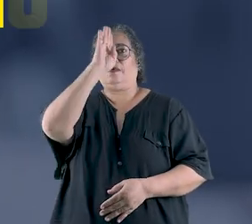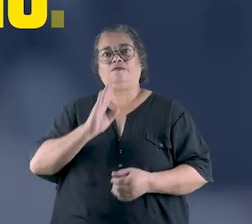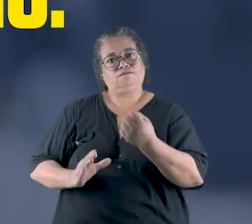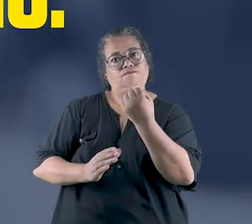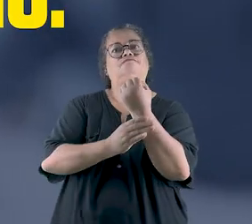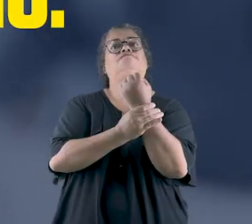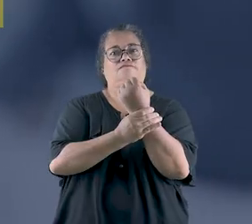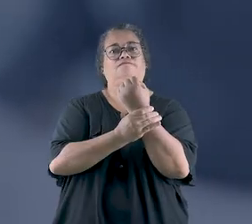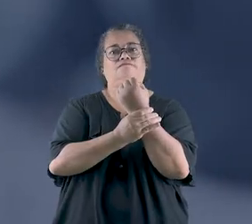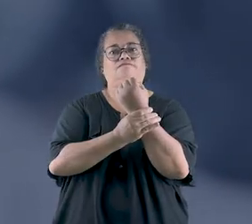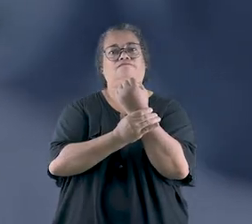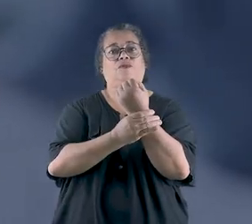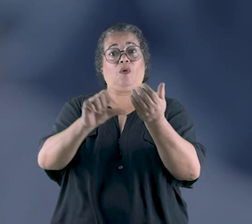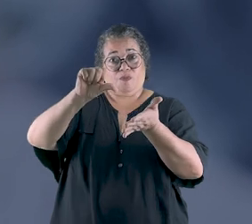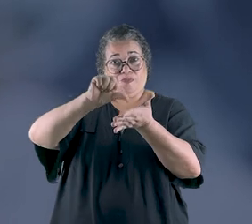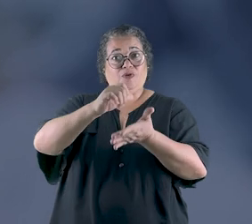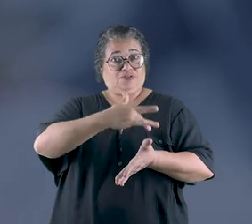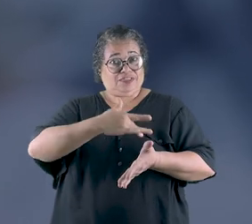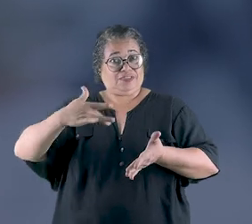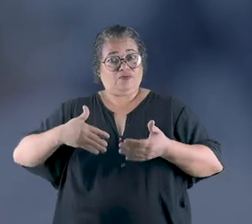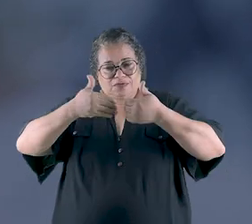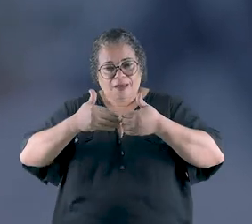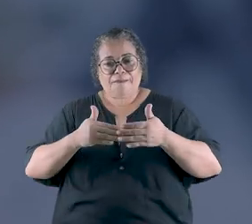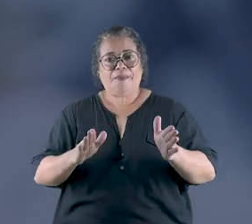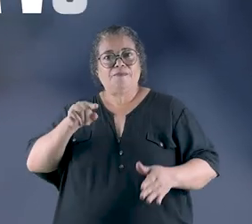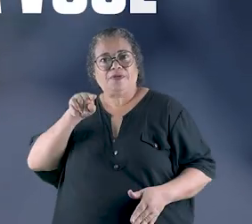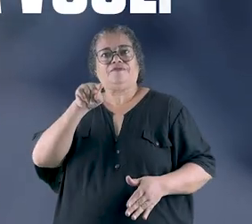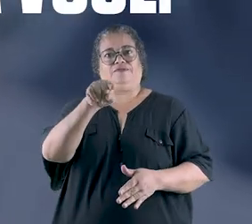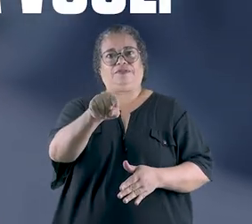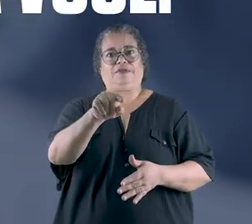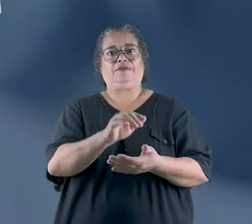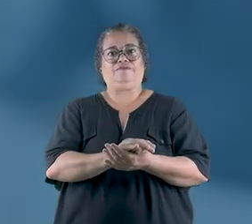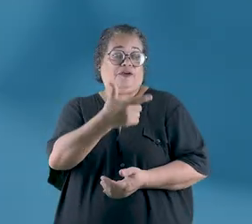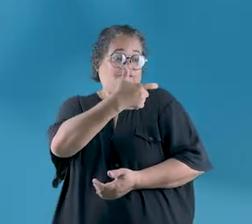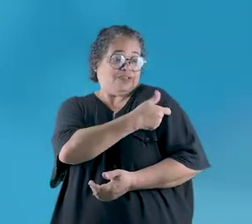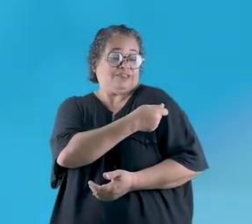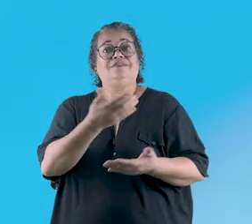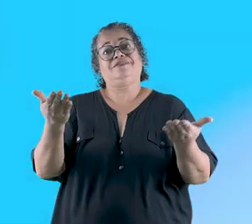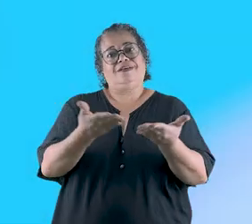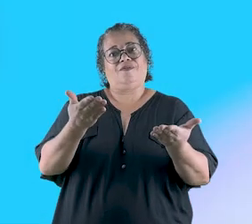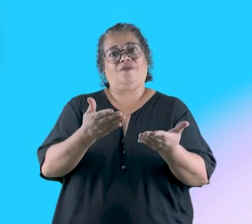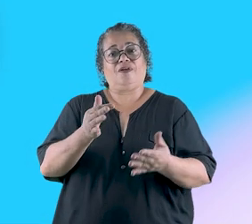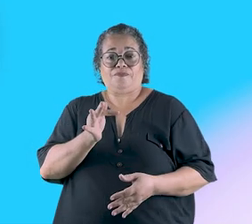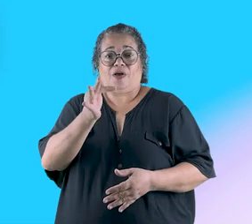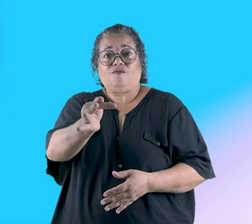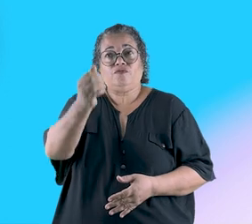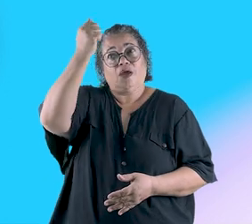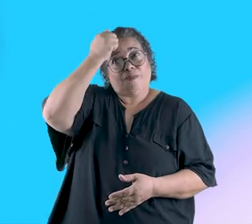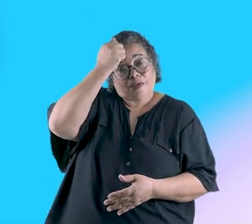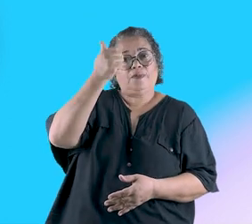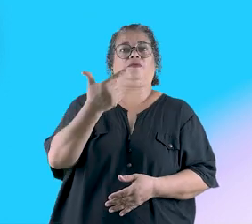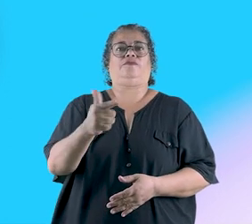graça, é seguro. Nossos postos estão de portas abertas pra você. Vacine-se agora, não se